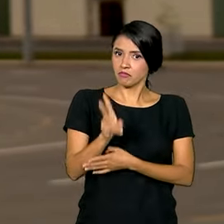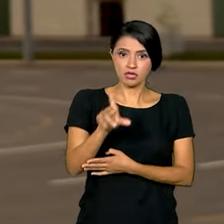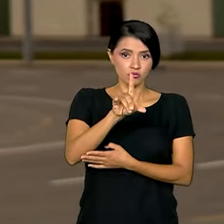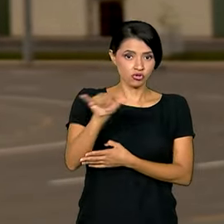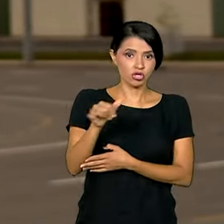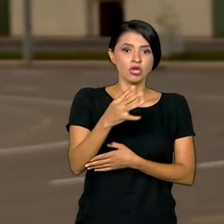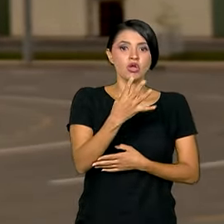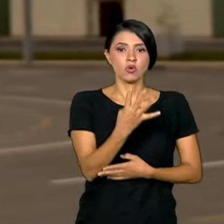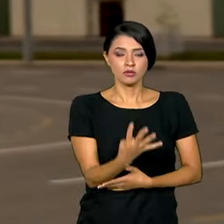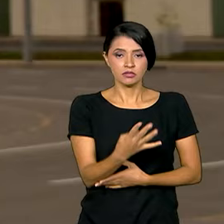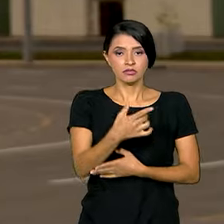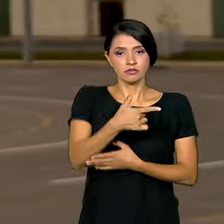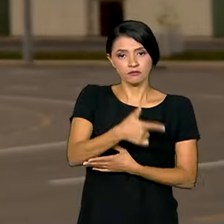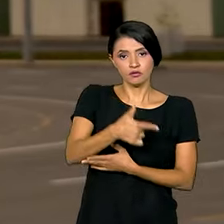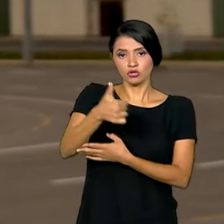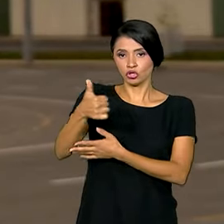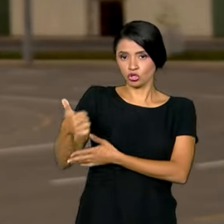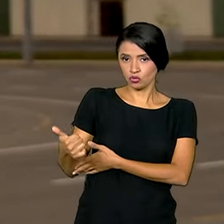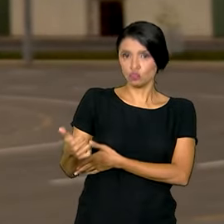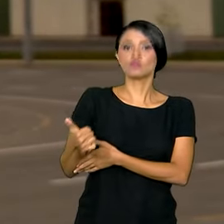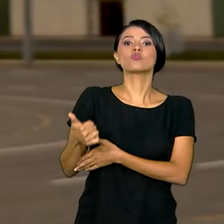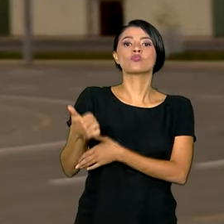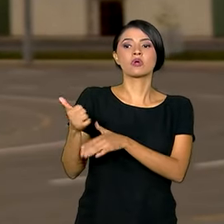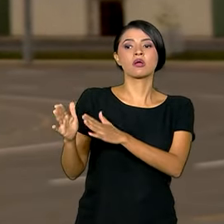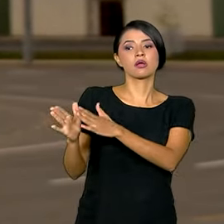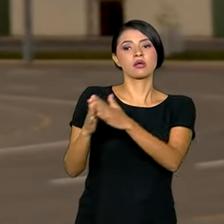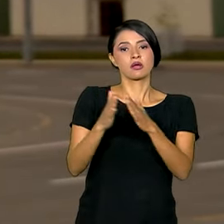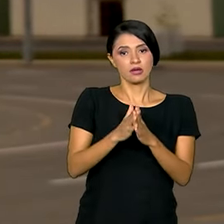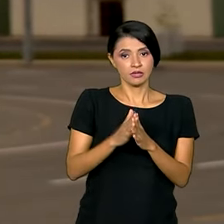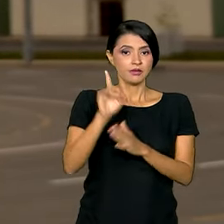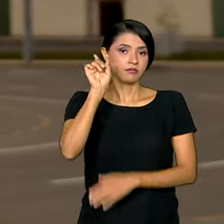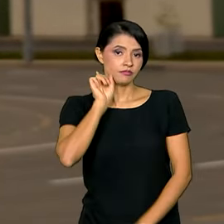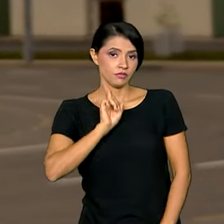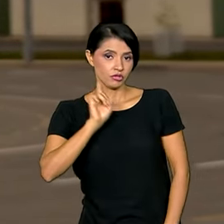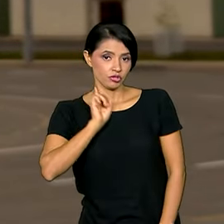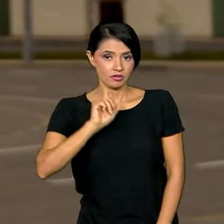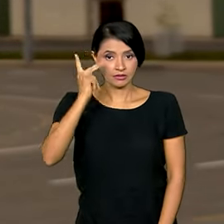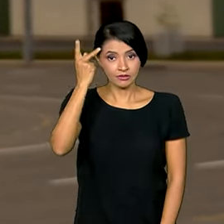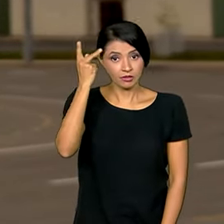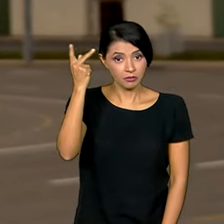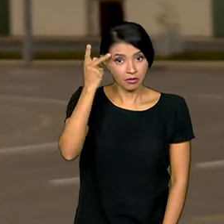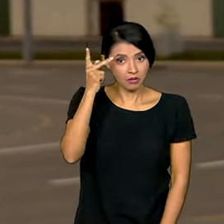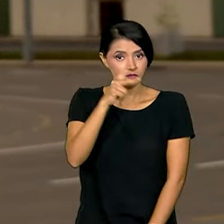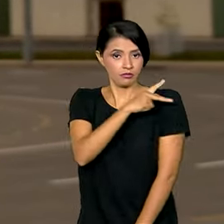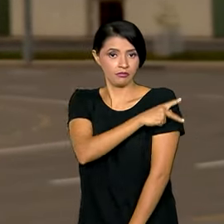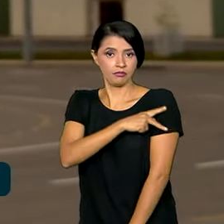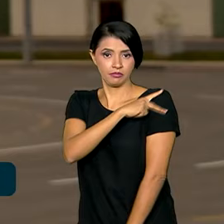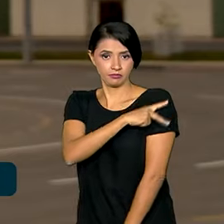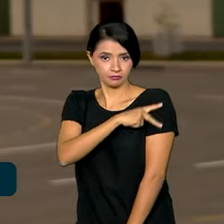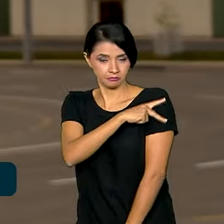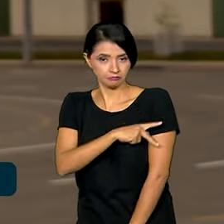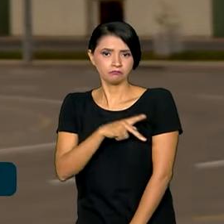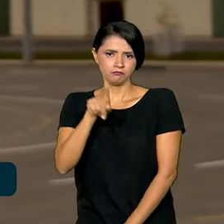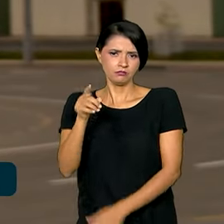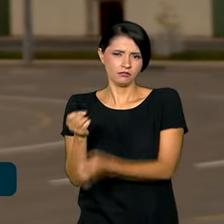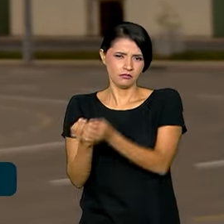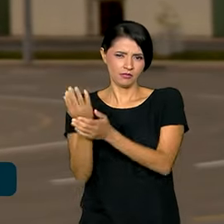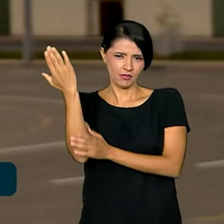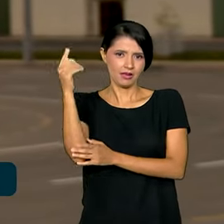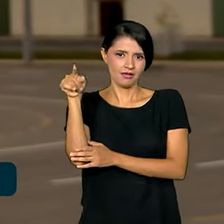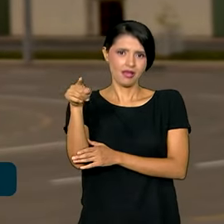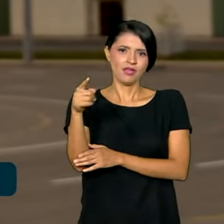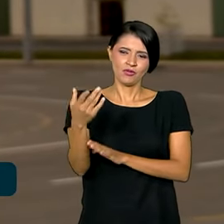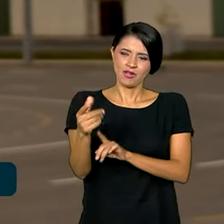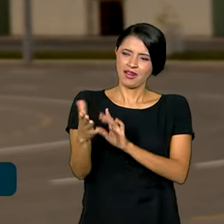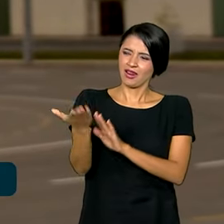421 unidades habitacionais em Minas Gerais, São Paulo e no Piauí. Desde que foi criado, há